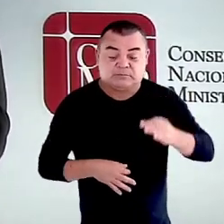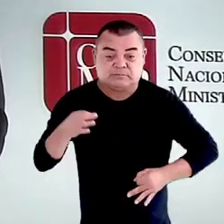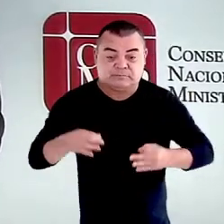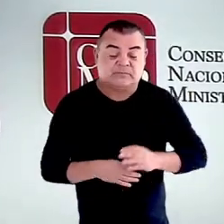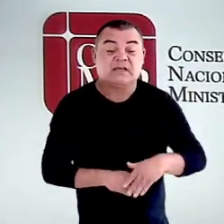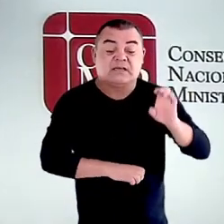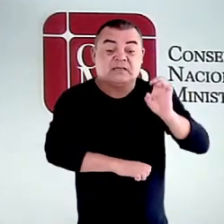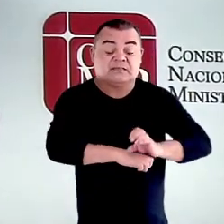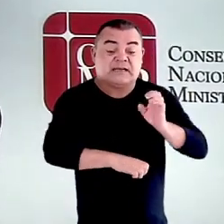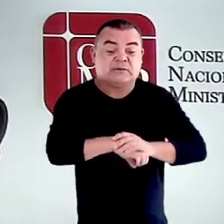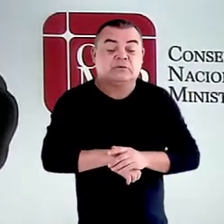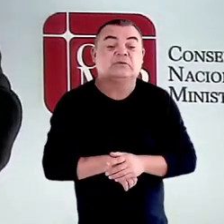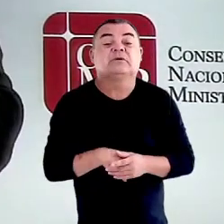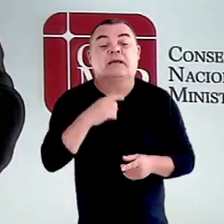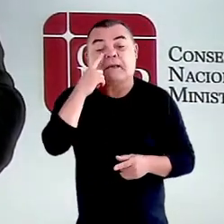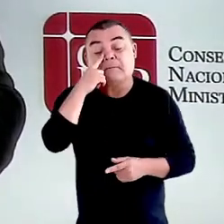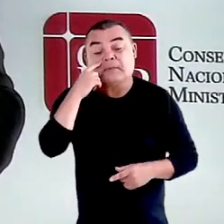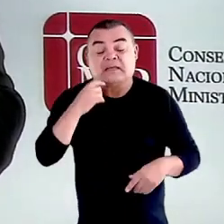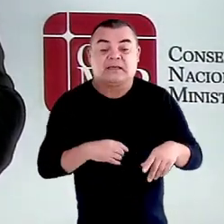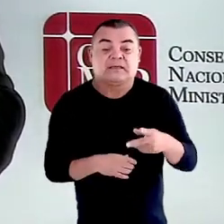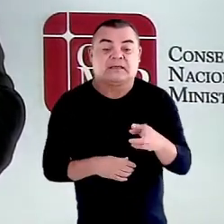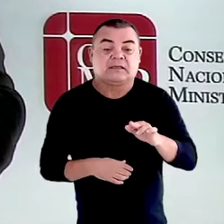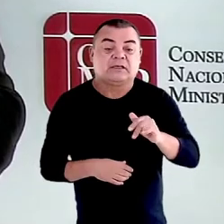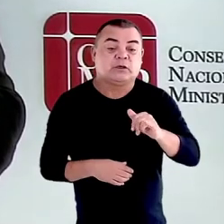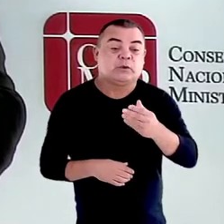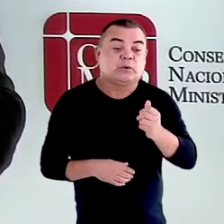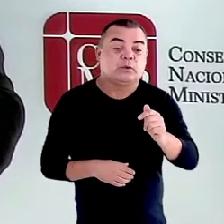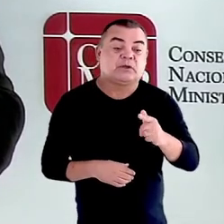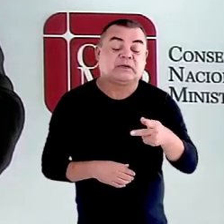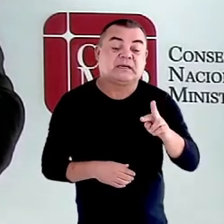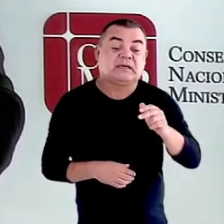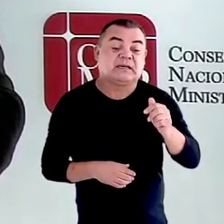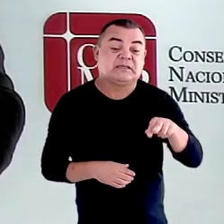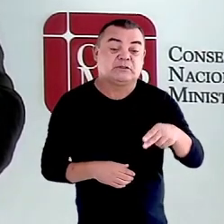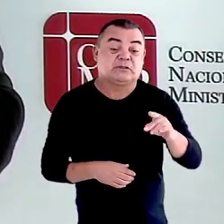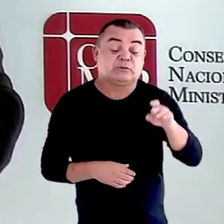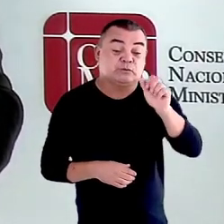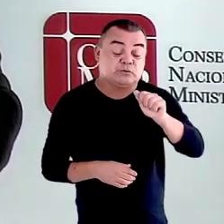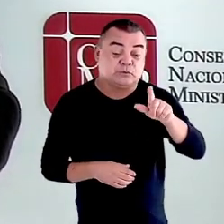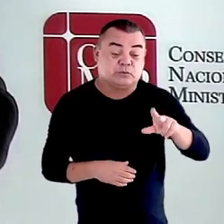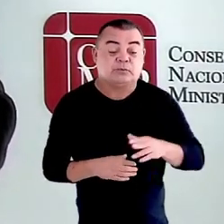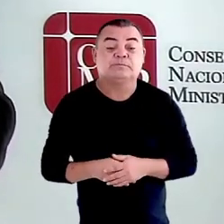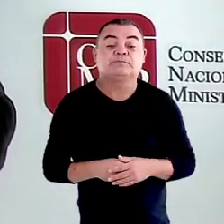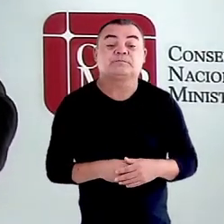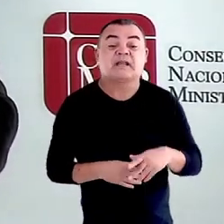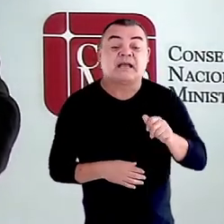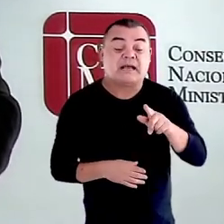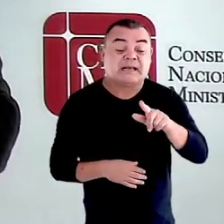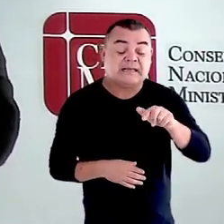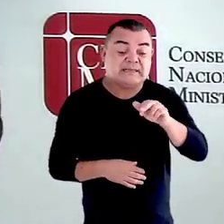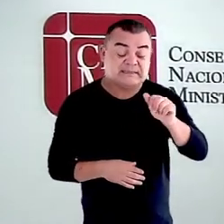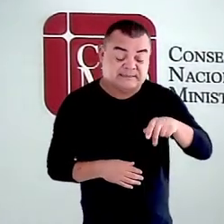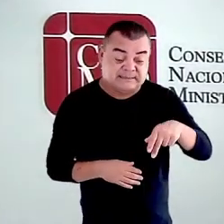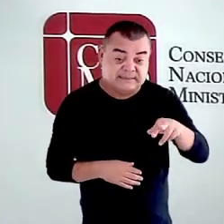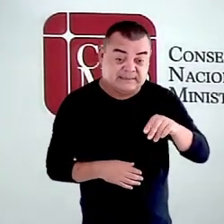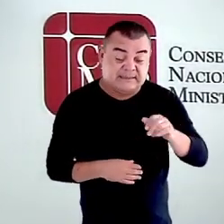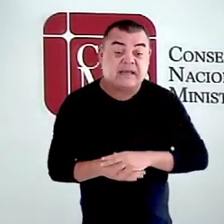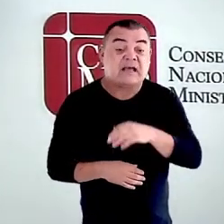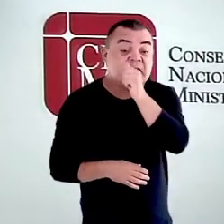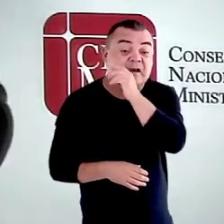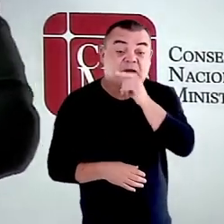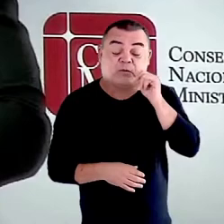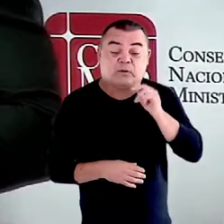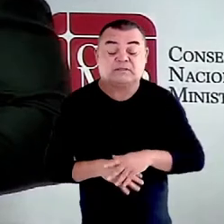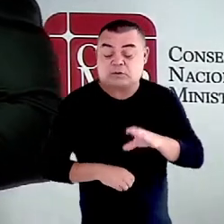Estado do Rio Grande do Sul. e Alexandra Burling, Promotora de Justiça do Ministério Público do Estado do Alagoas e Coordenadora do